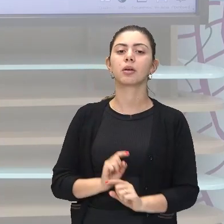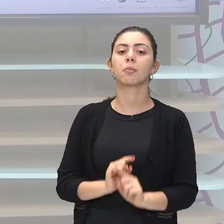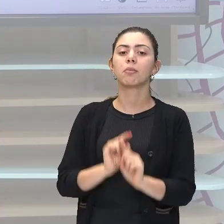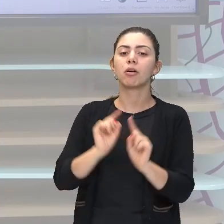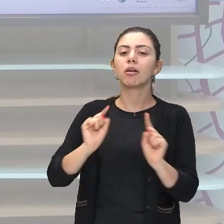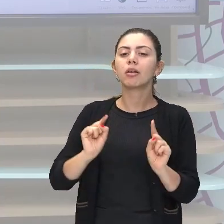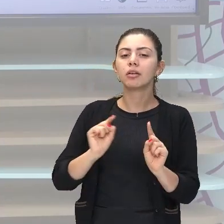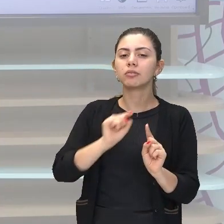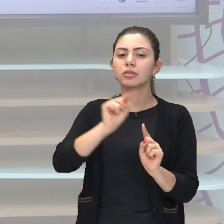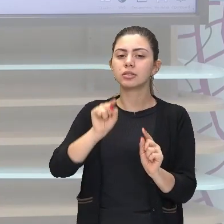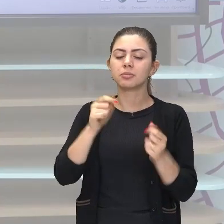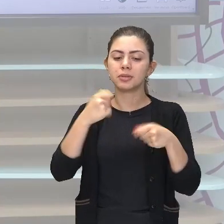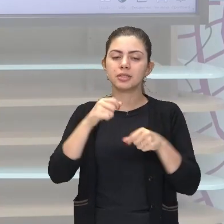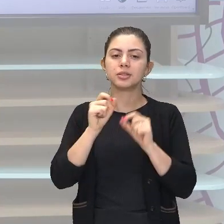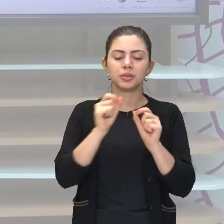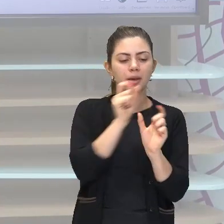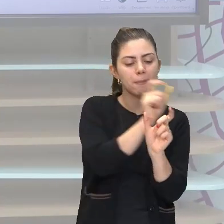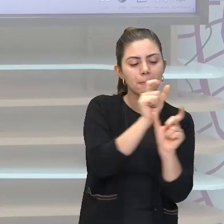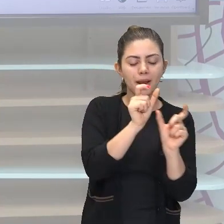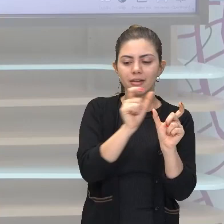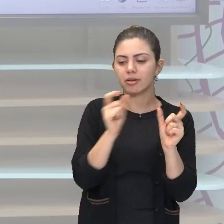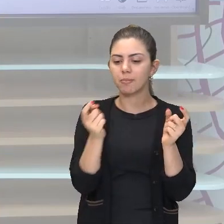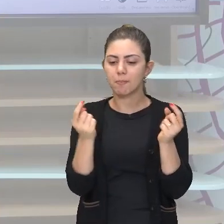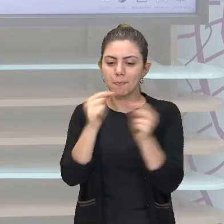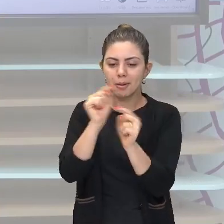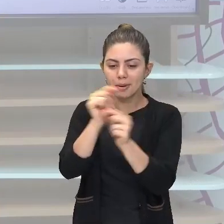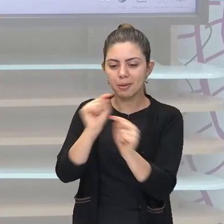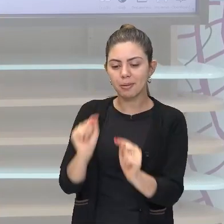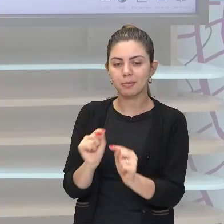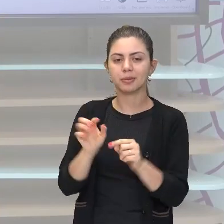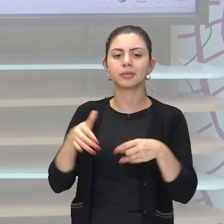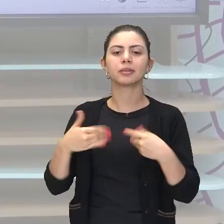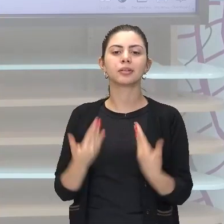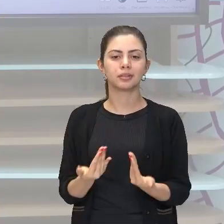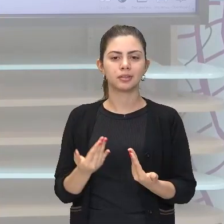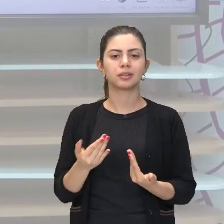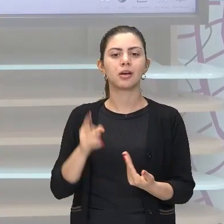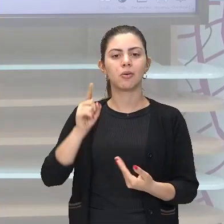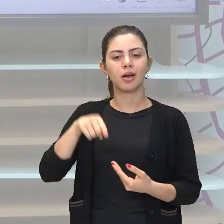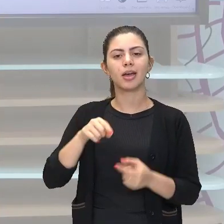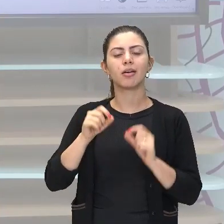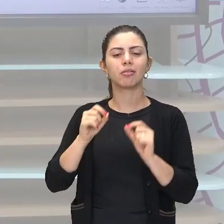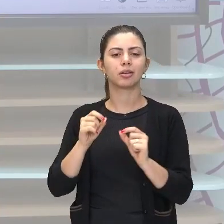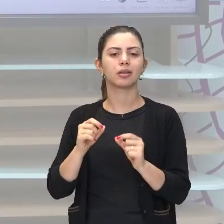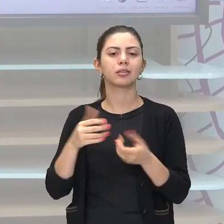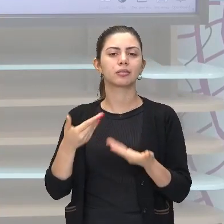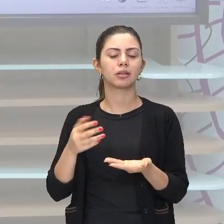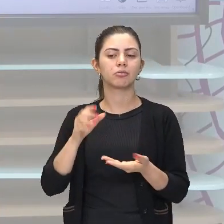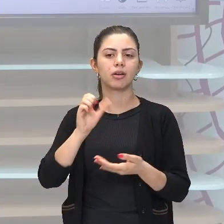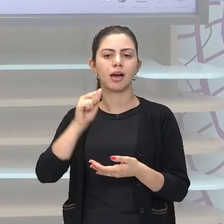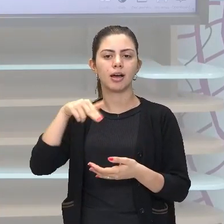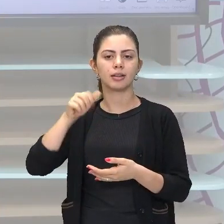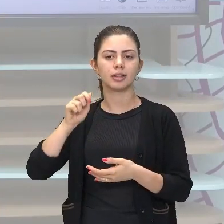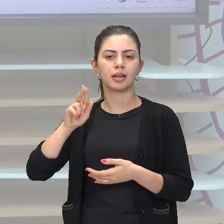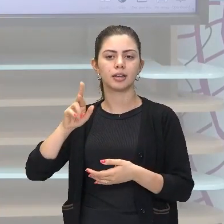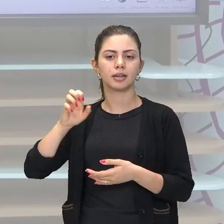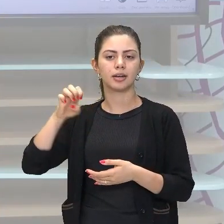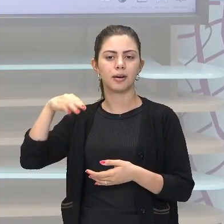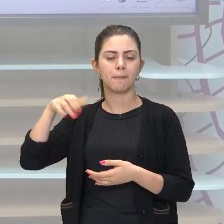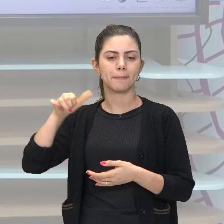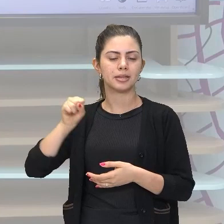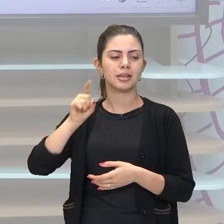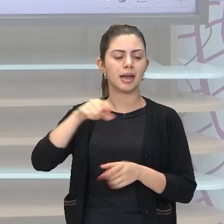troque a ordem das letras. Então, anagramas nada mais é do que a troca das letras.